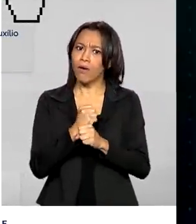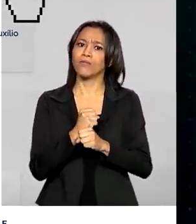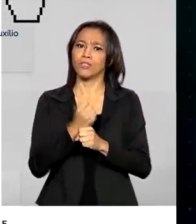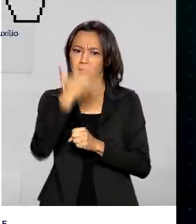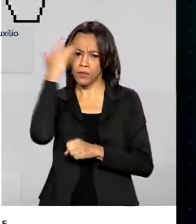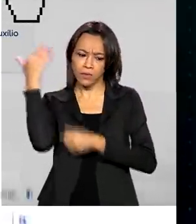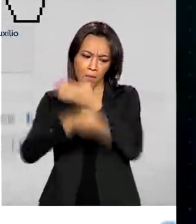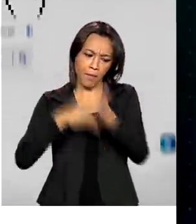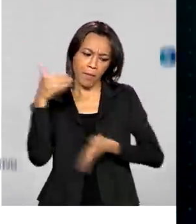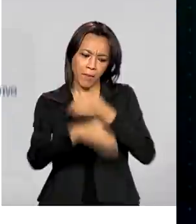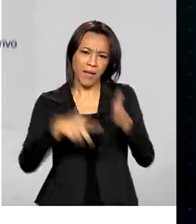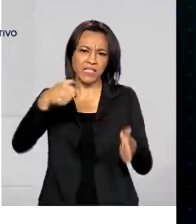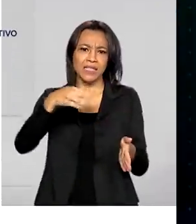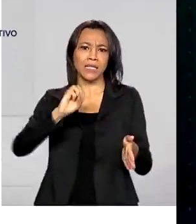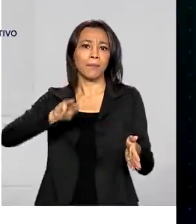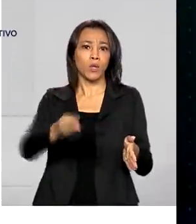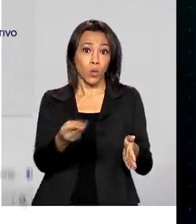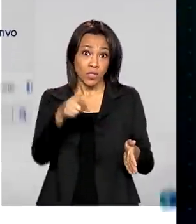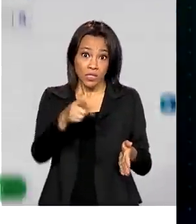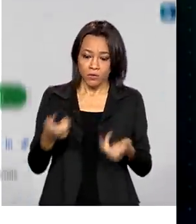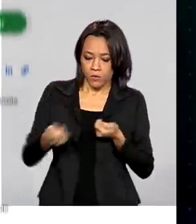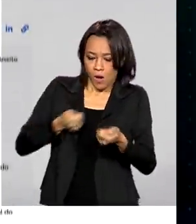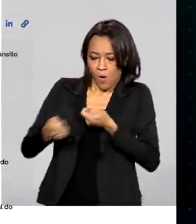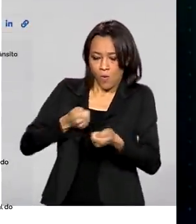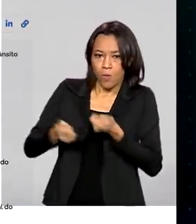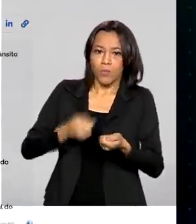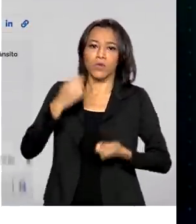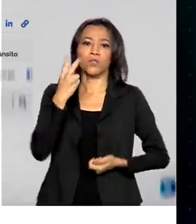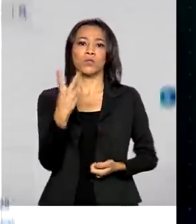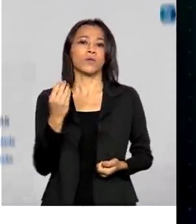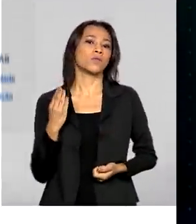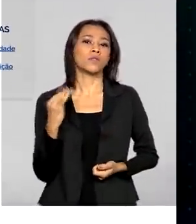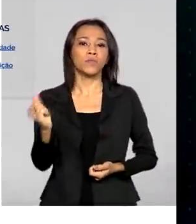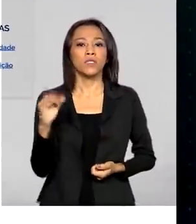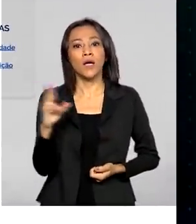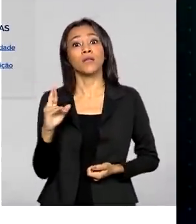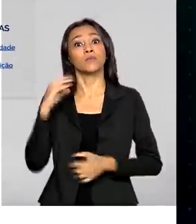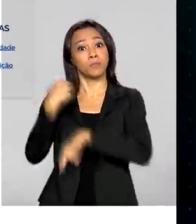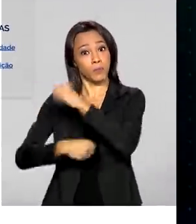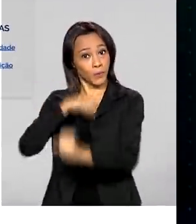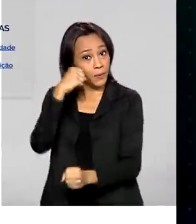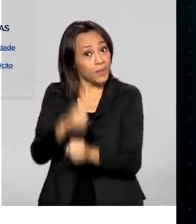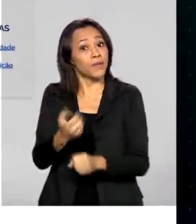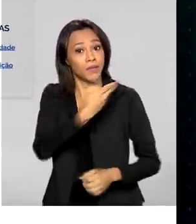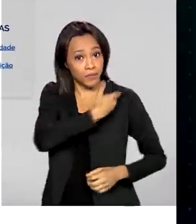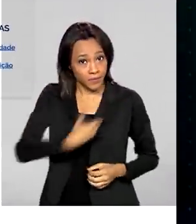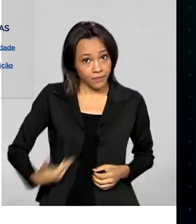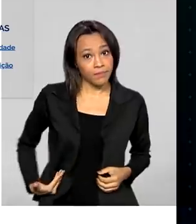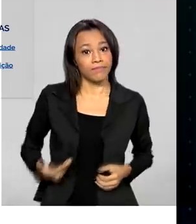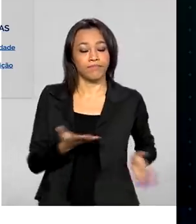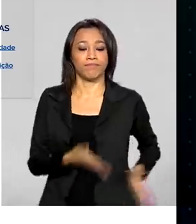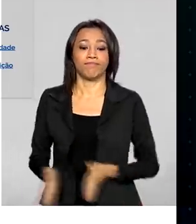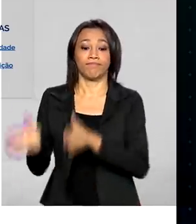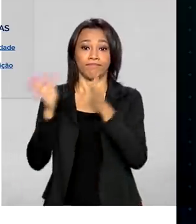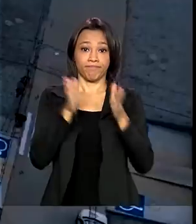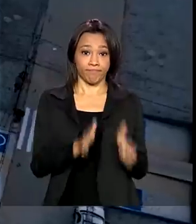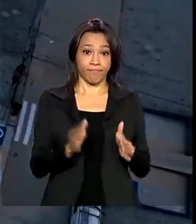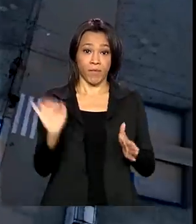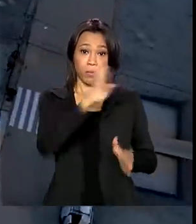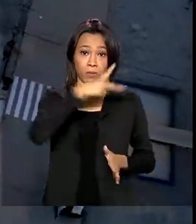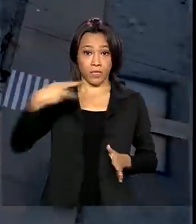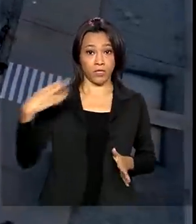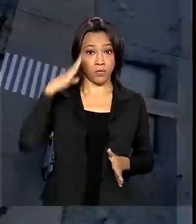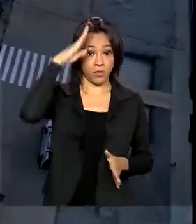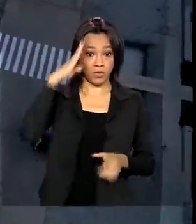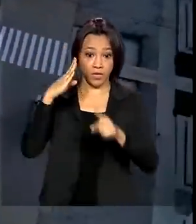Serviços digitalizados geram economia de 2 bilhões de reais por ano para os cofres públicos. Presidente Jair